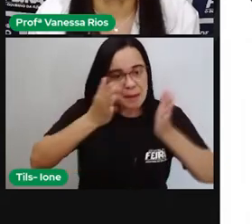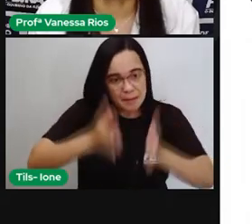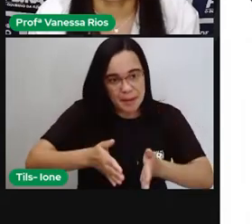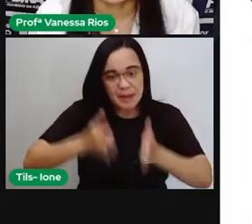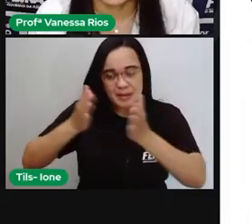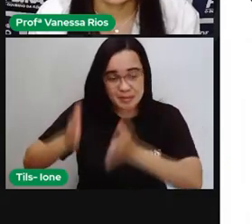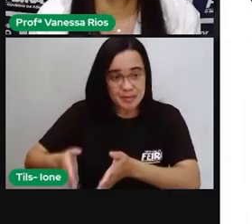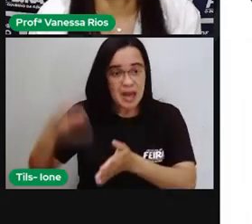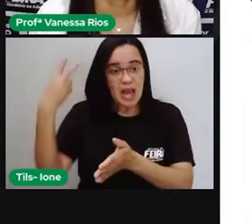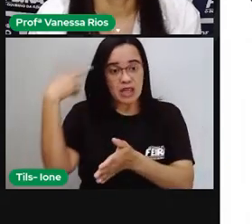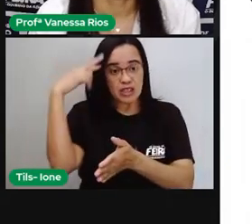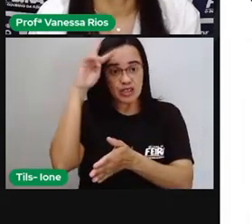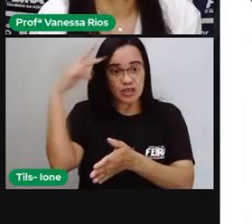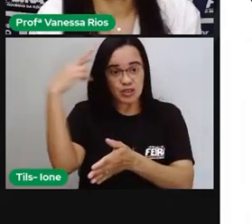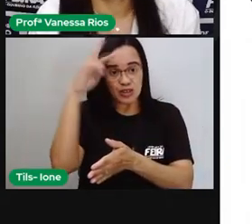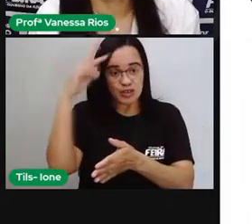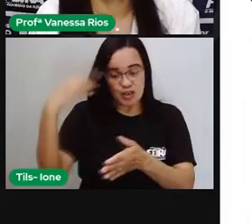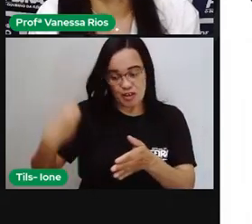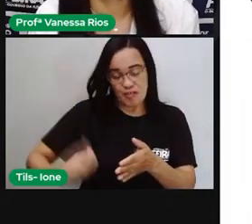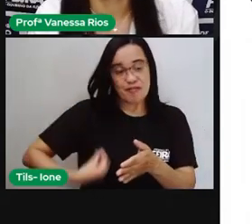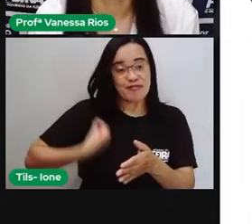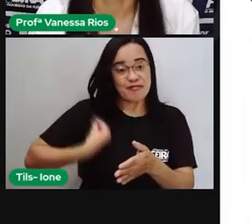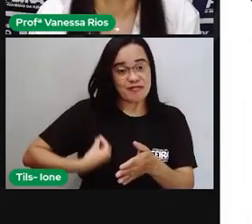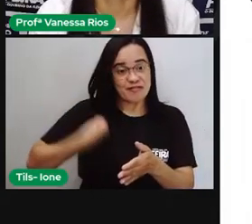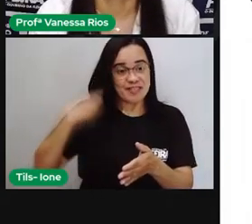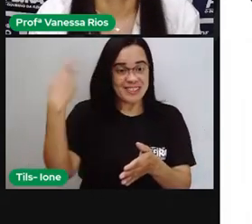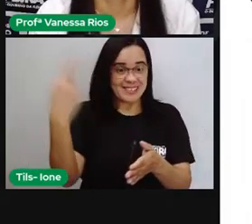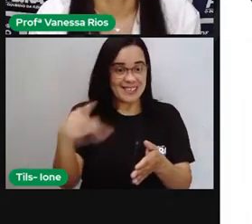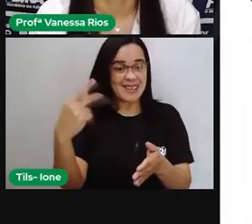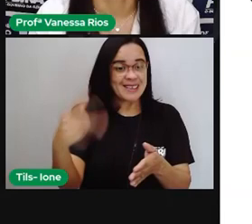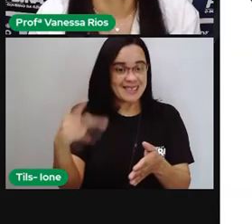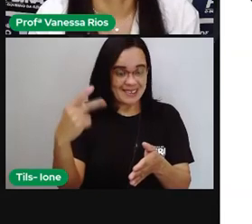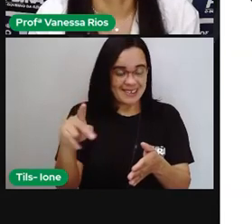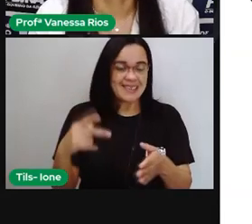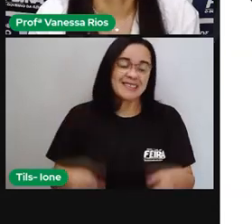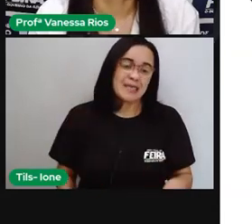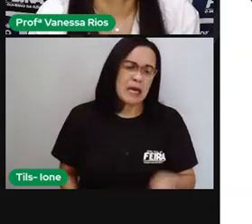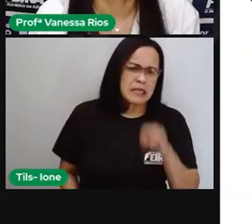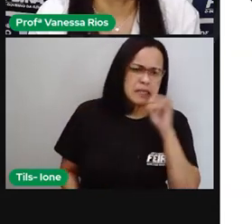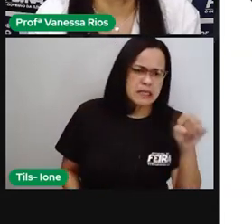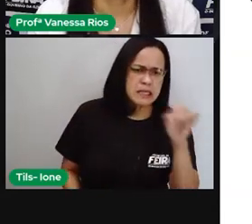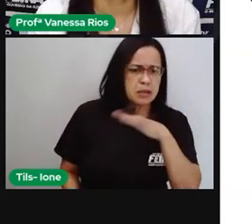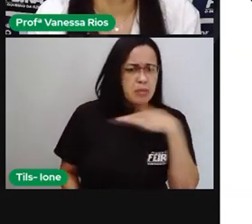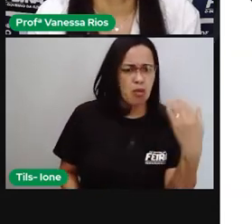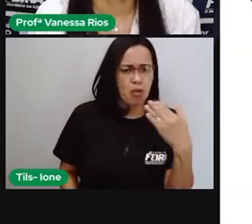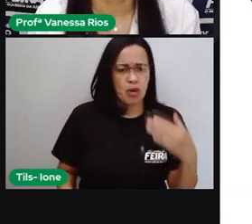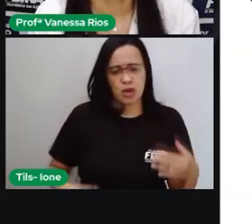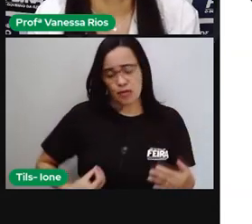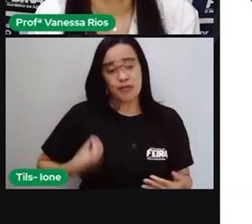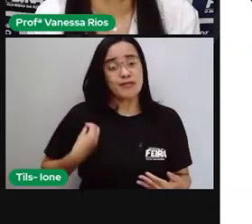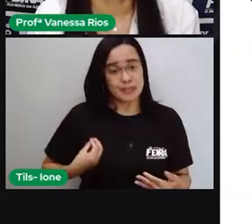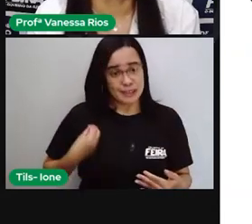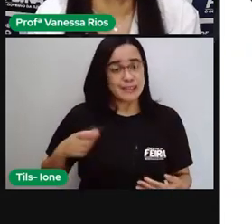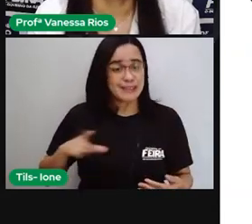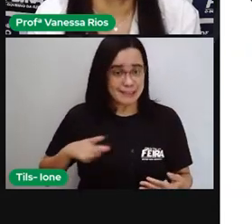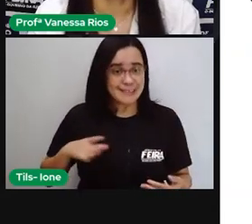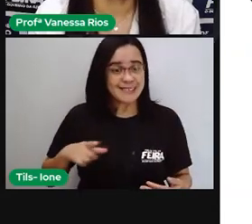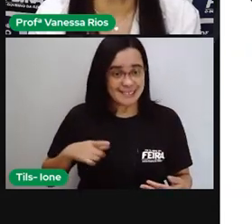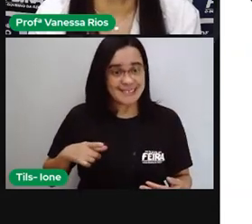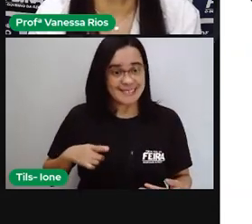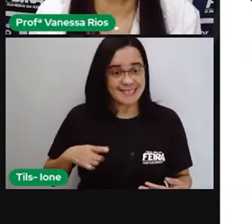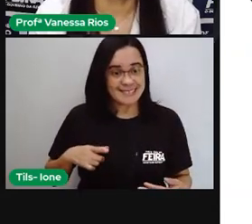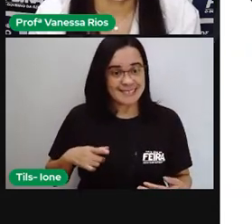história de vida de várias pessoas independente aí de já terem morrido ou não mas quando a gente pensa aí